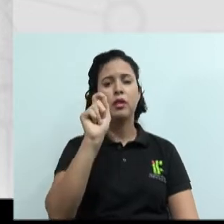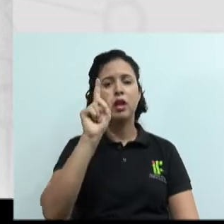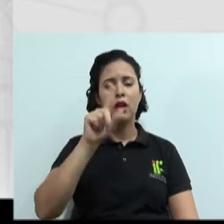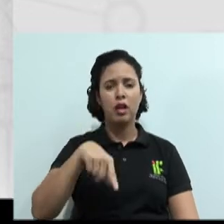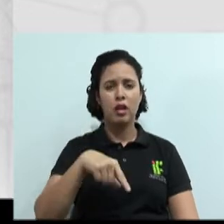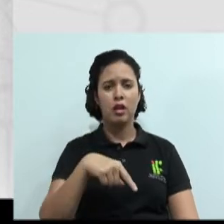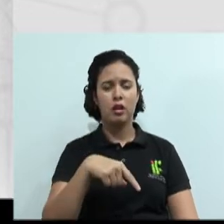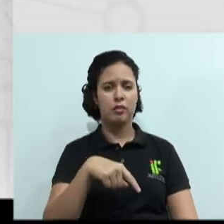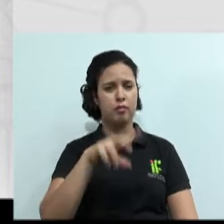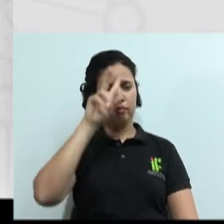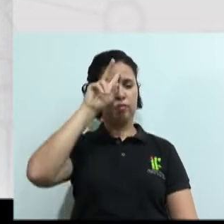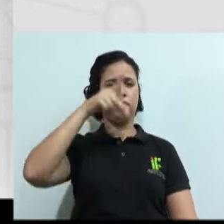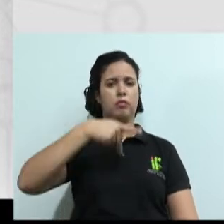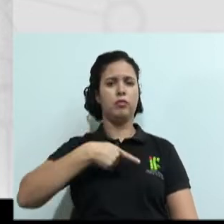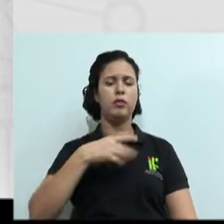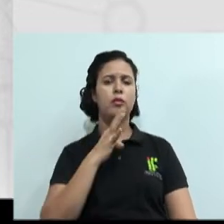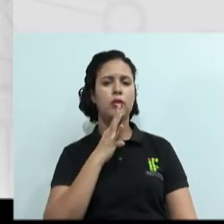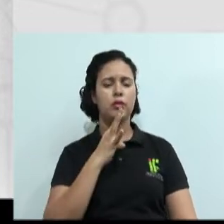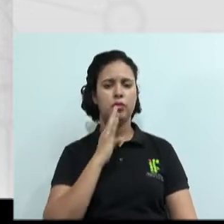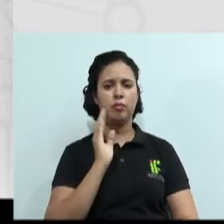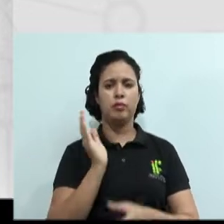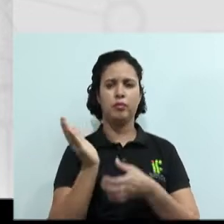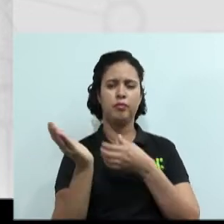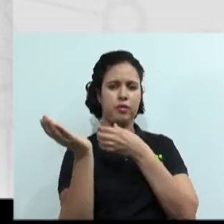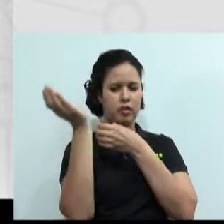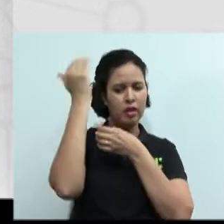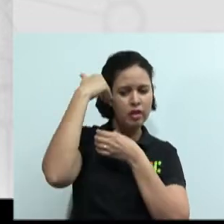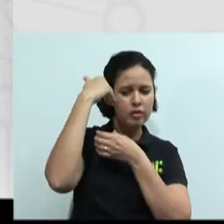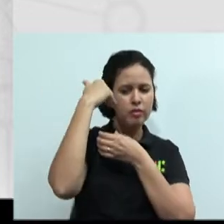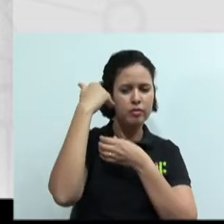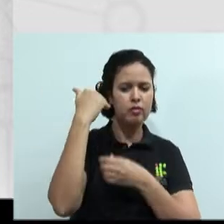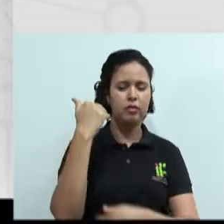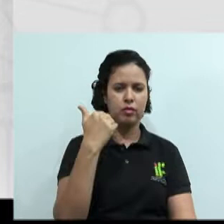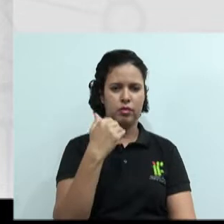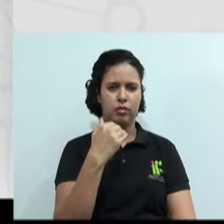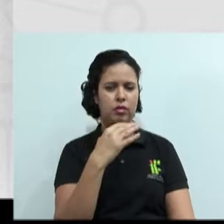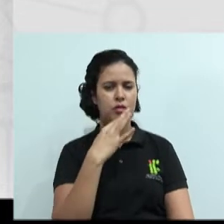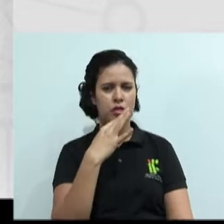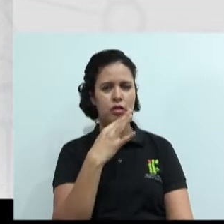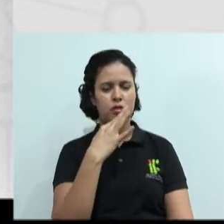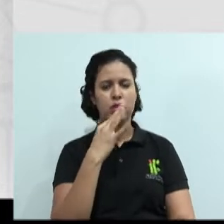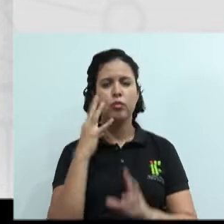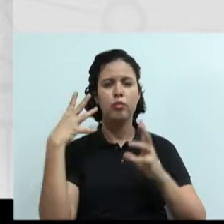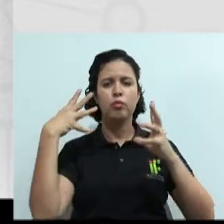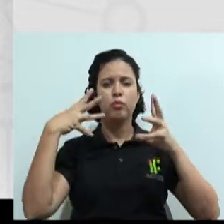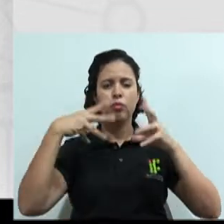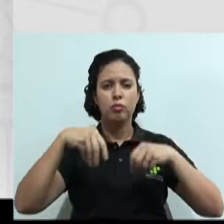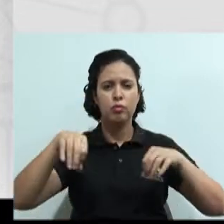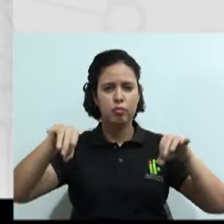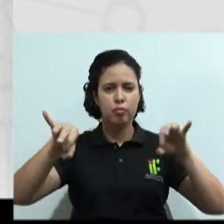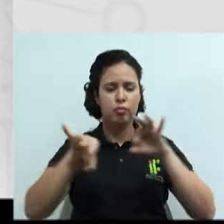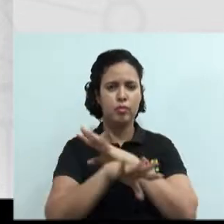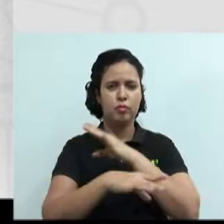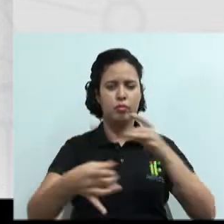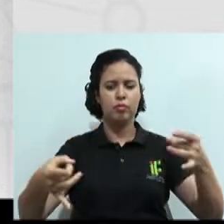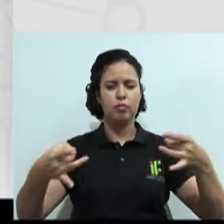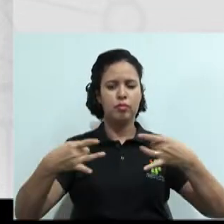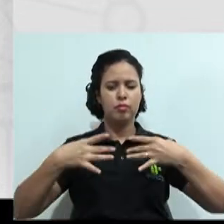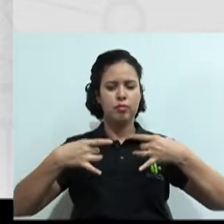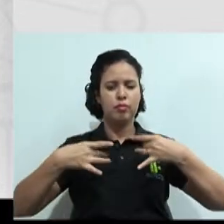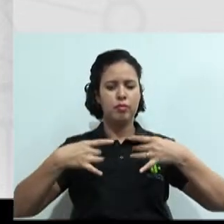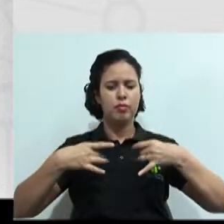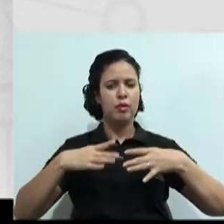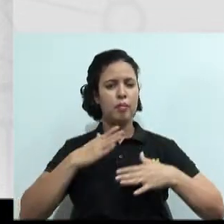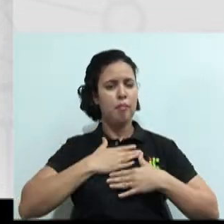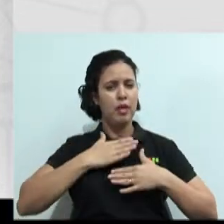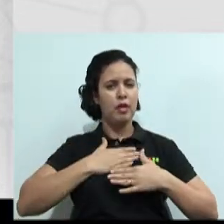autoconhecimento, autodomínio e automotivação. Ou seja, tudo aquilo que você já tem, alto, é de você. E esse